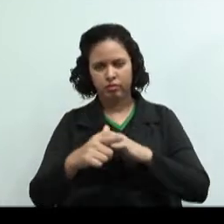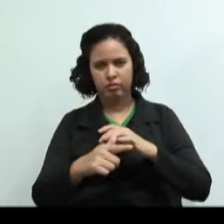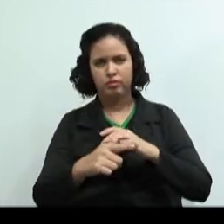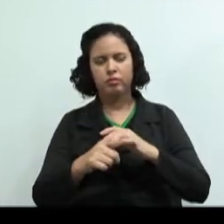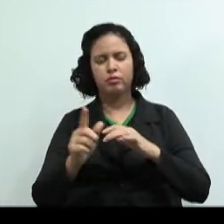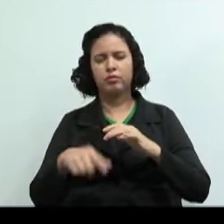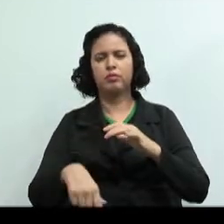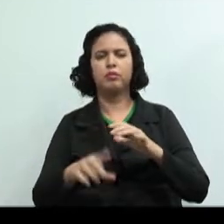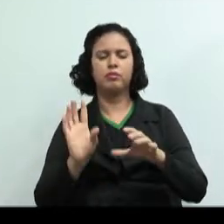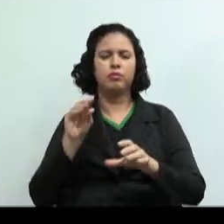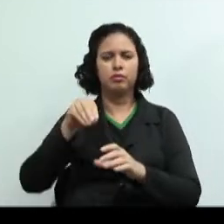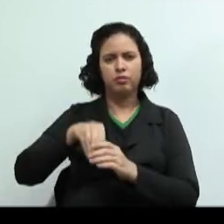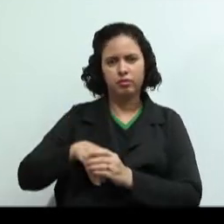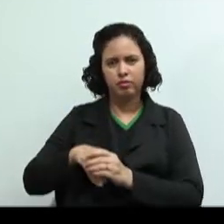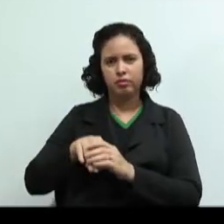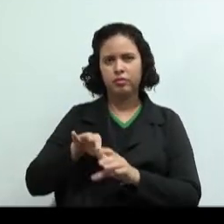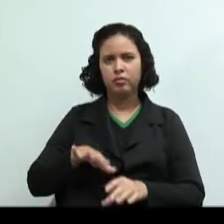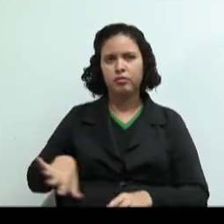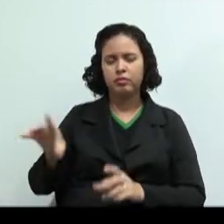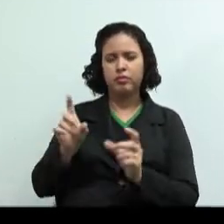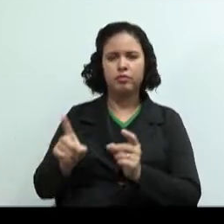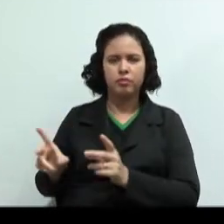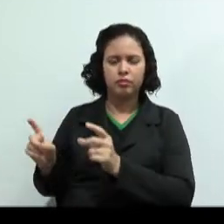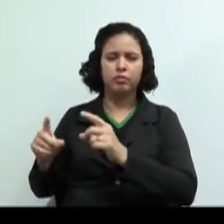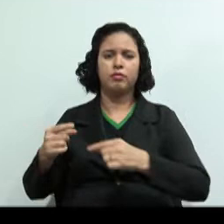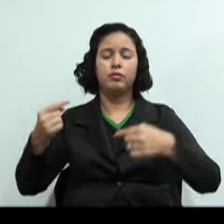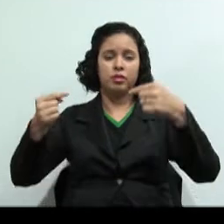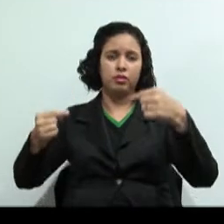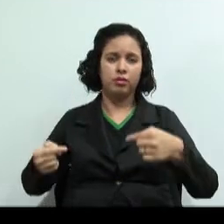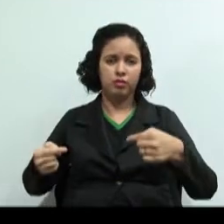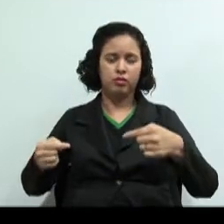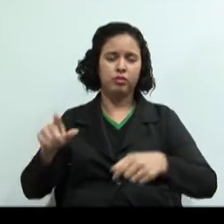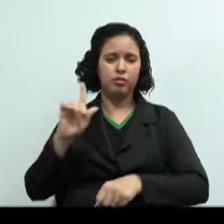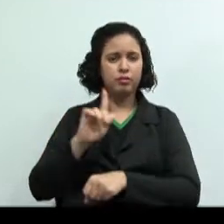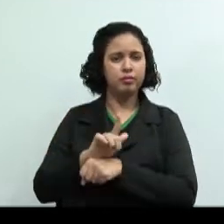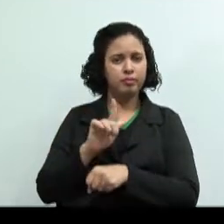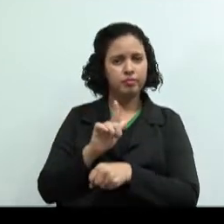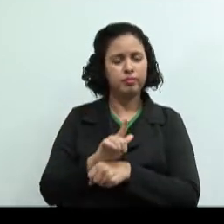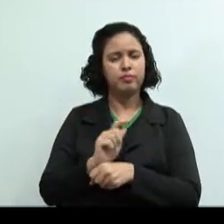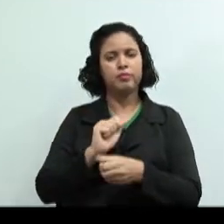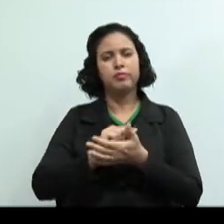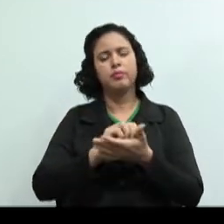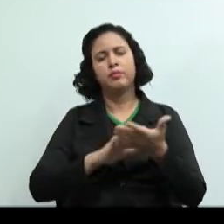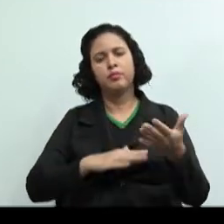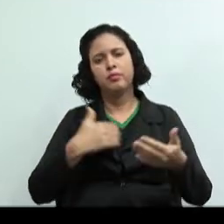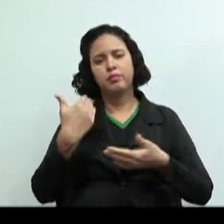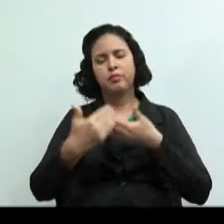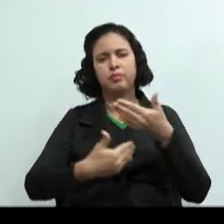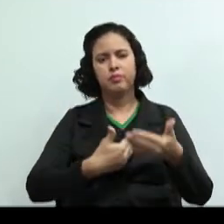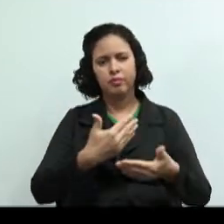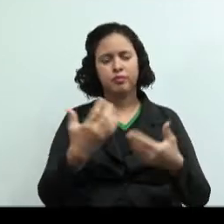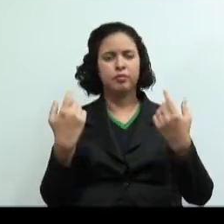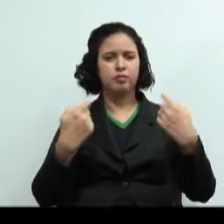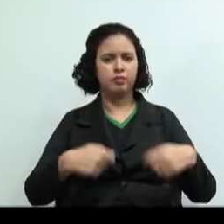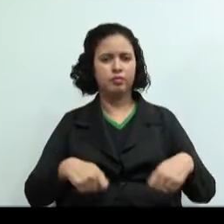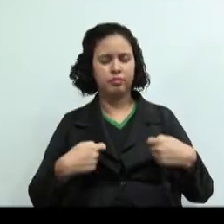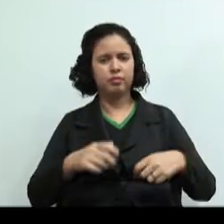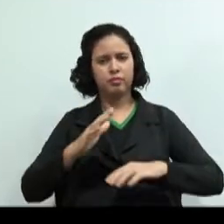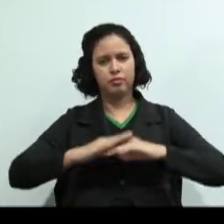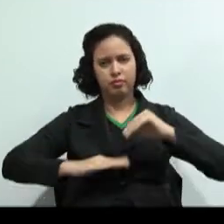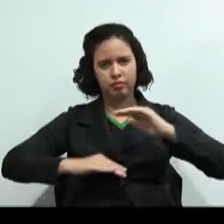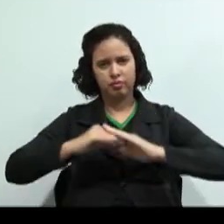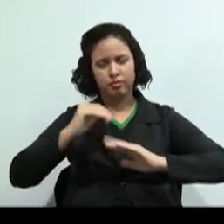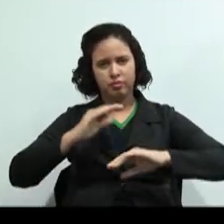bastante competitivo para a gestão de suas atividades e processos. Cada vez mais necessitam de profissionais